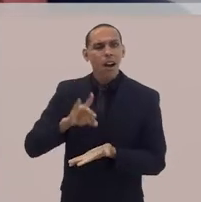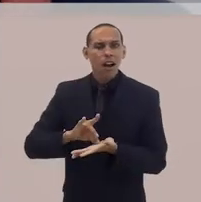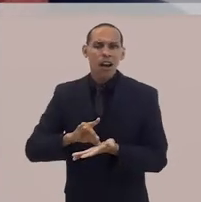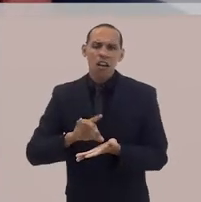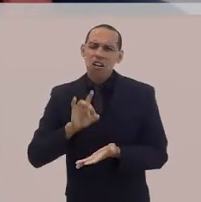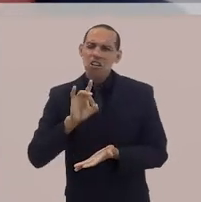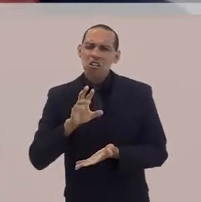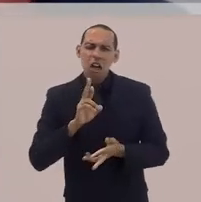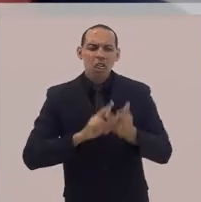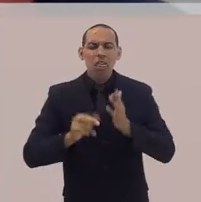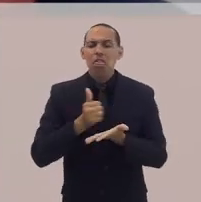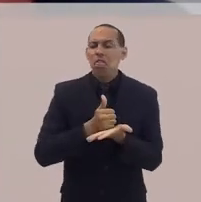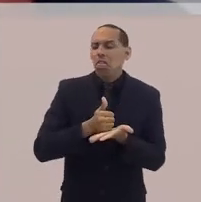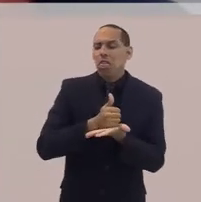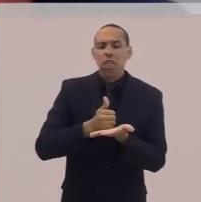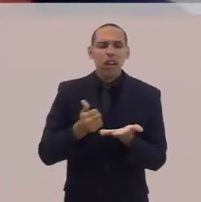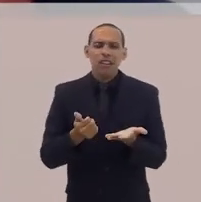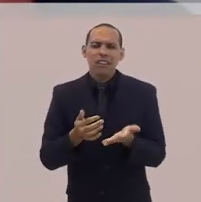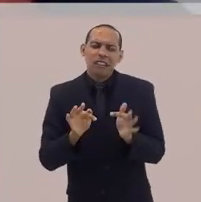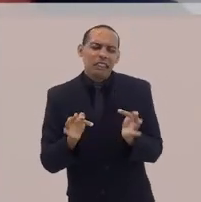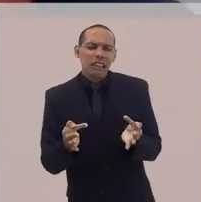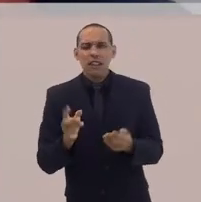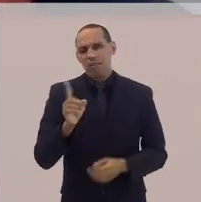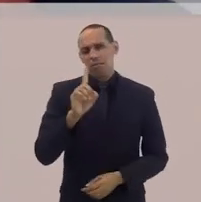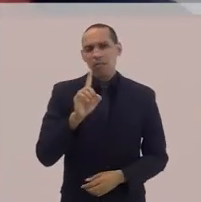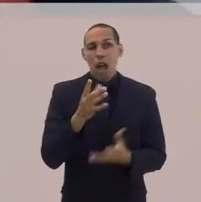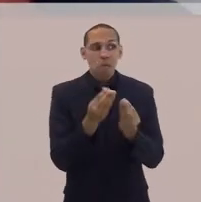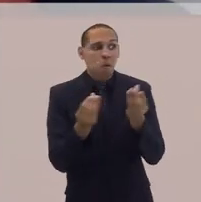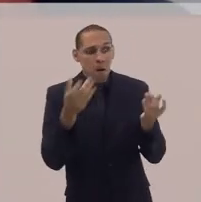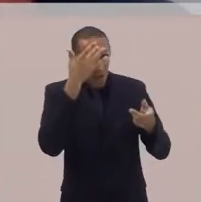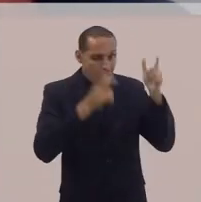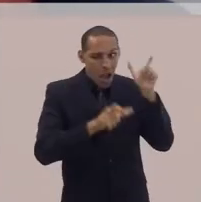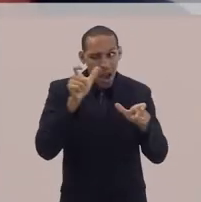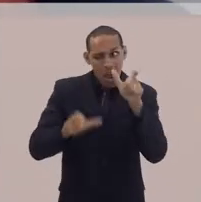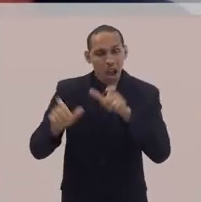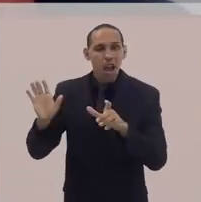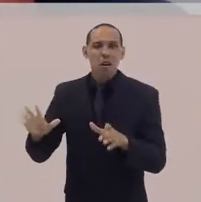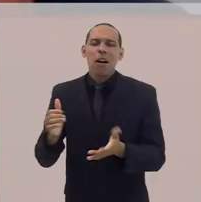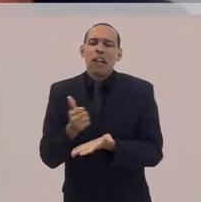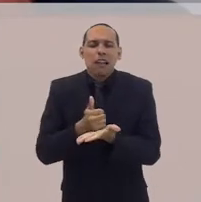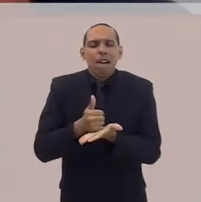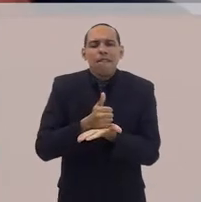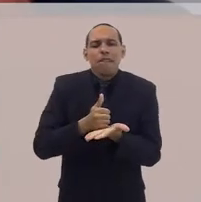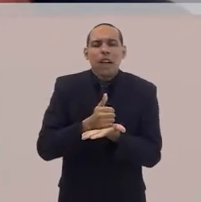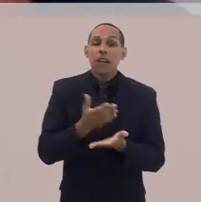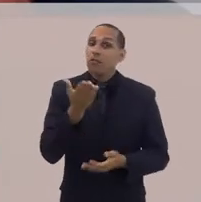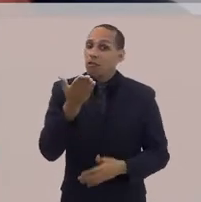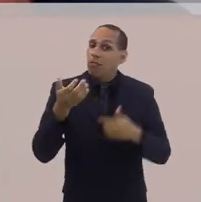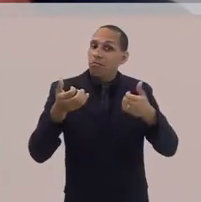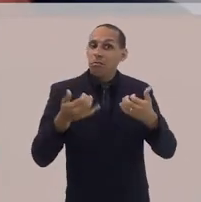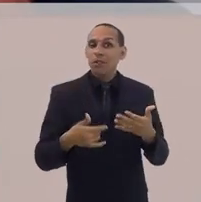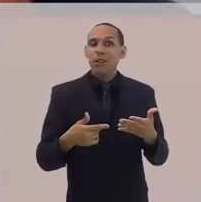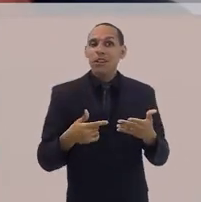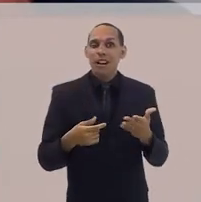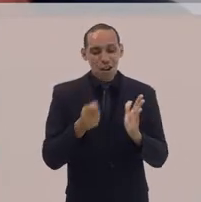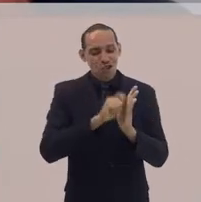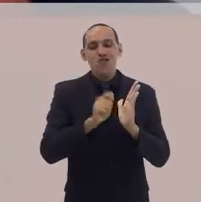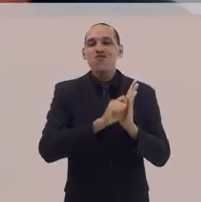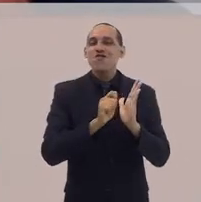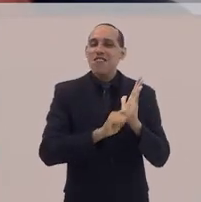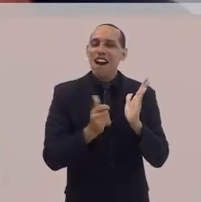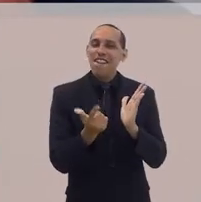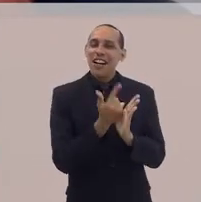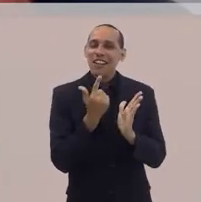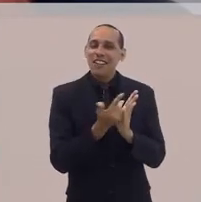uma questão de relações superficiais, com muita gente, mas superficiais. E aí o senhor escreveu o seu